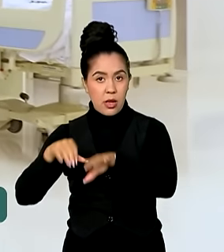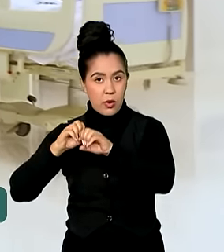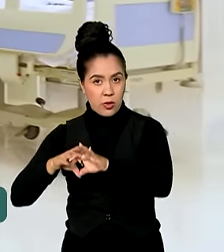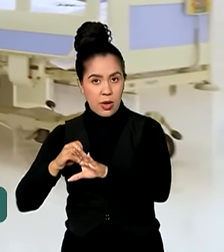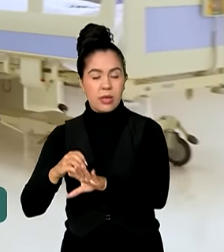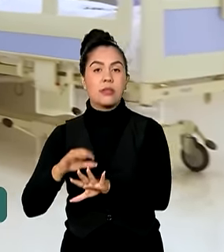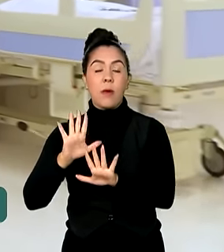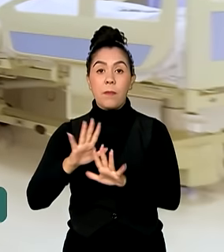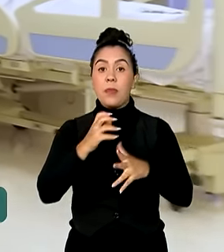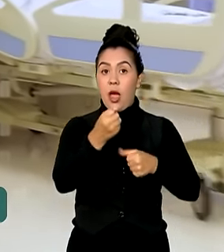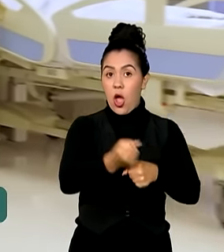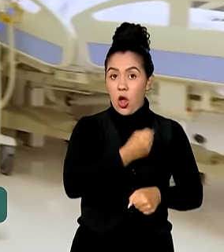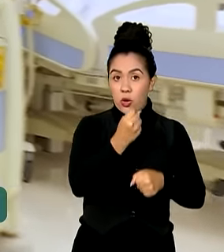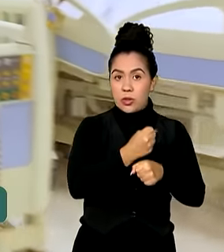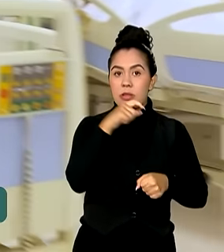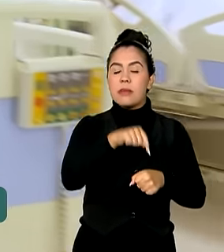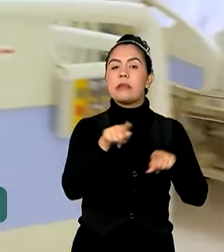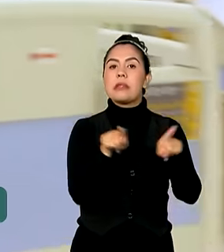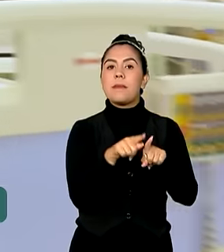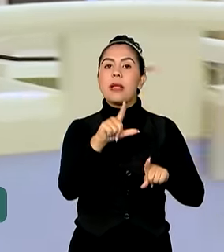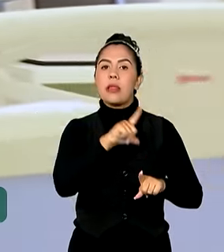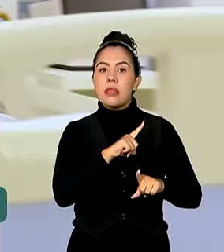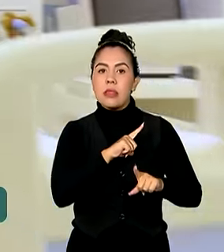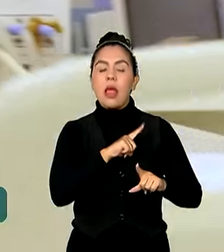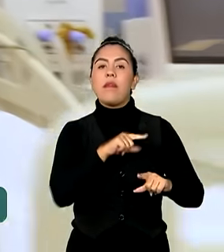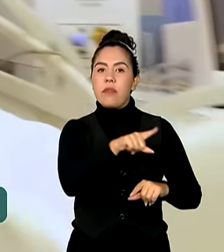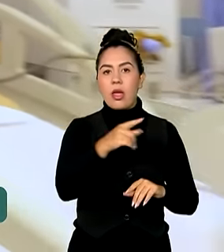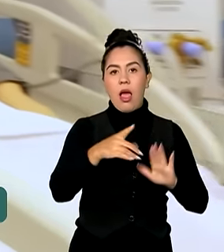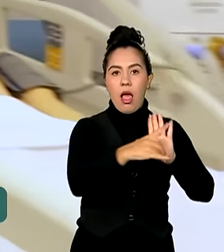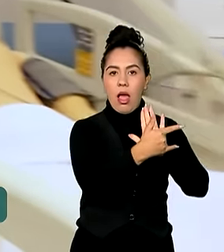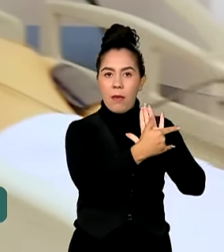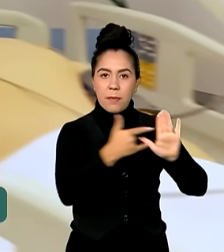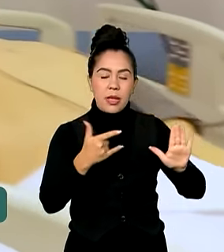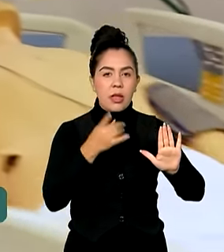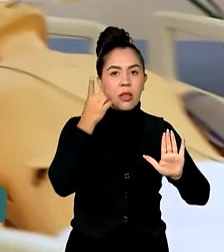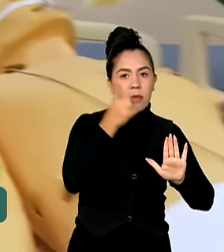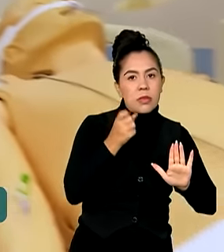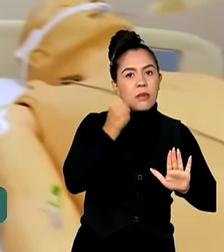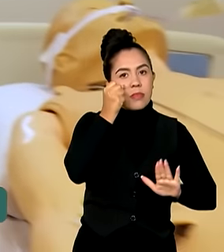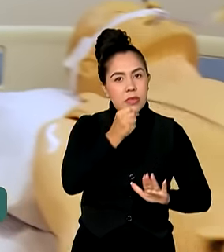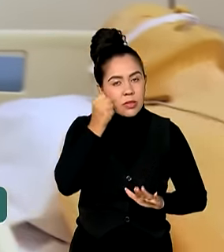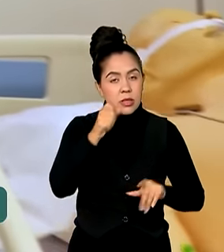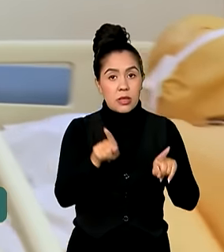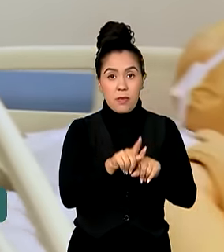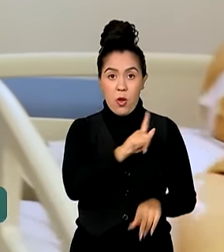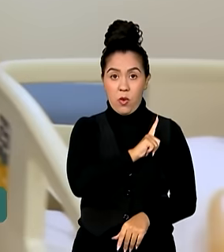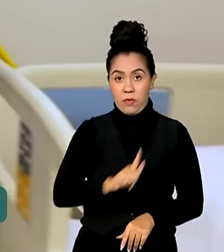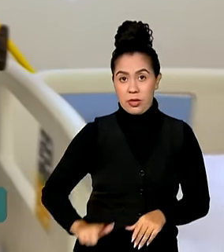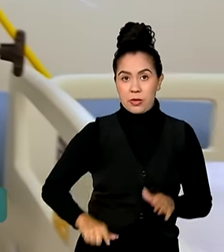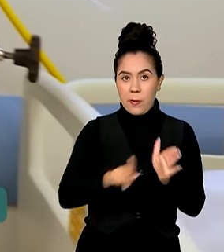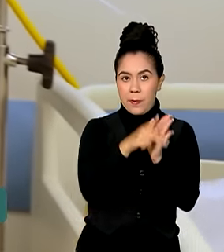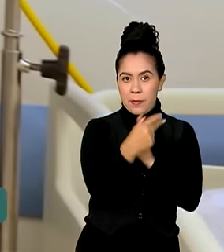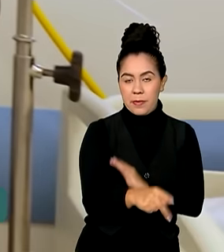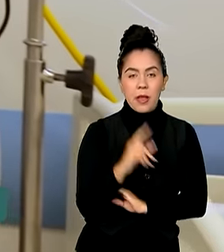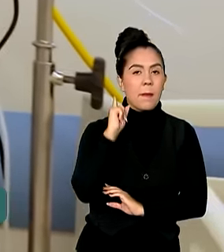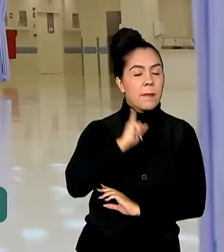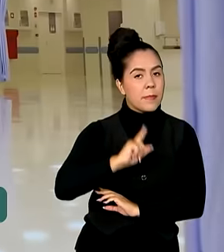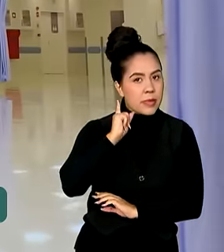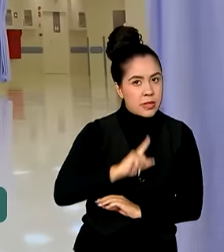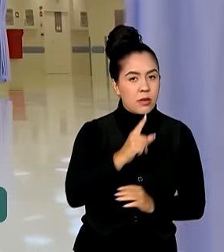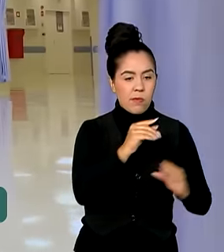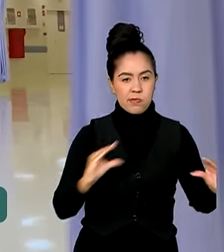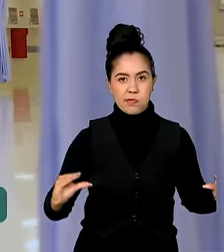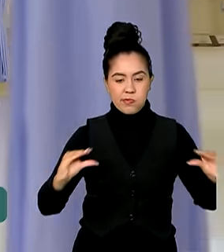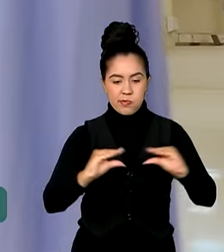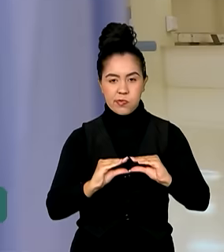construção também contou com recursos de emendas parlamentares e do governo de Minas Gerais. O novo bloco vai entrar em funcionamento em